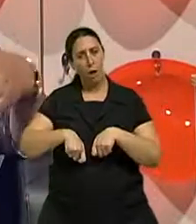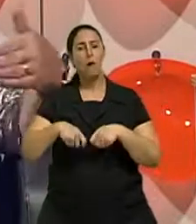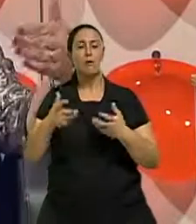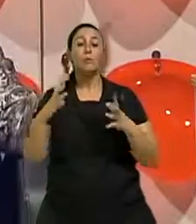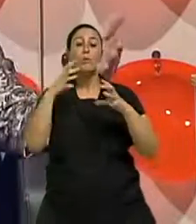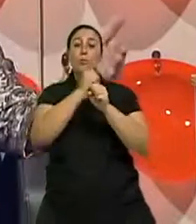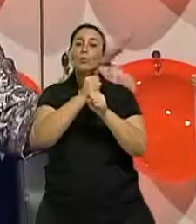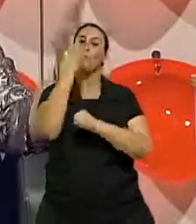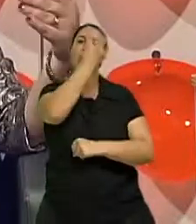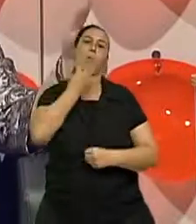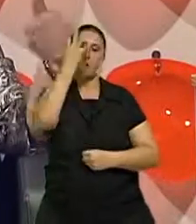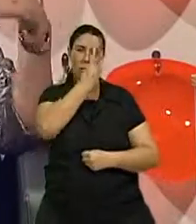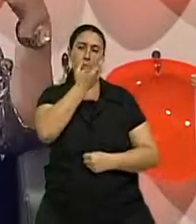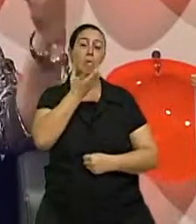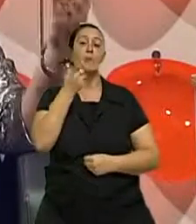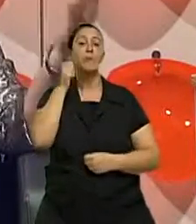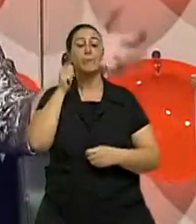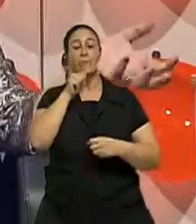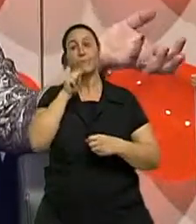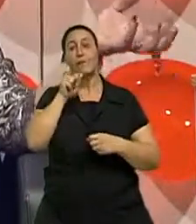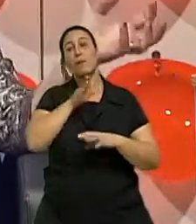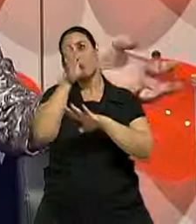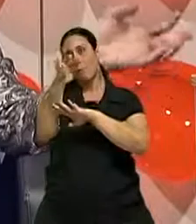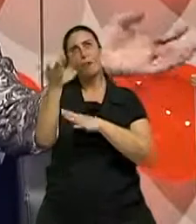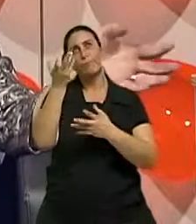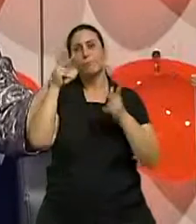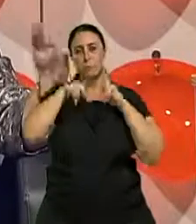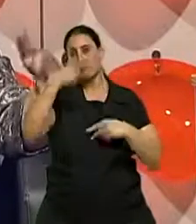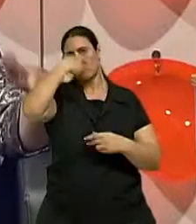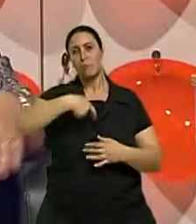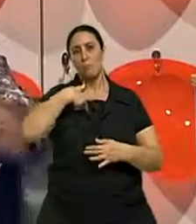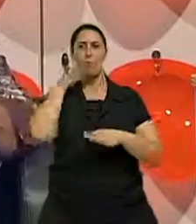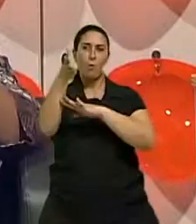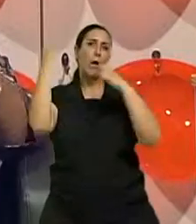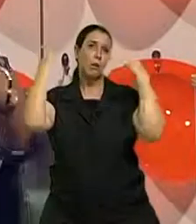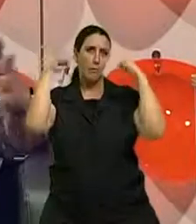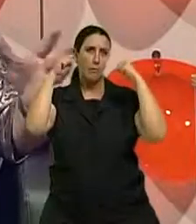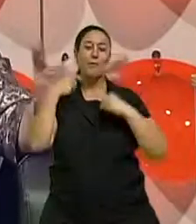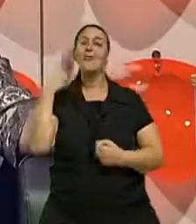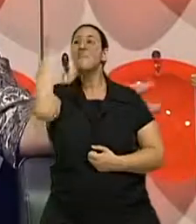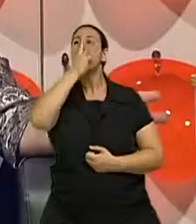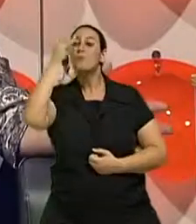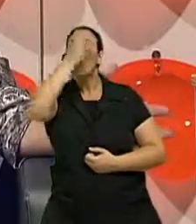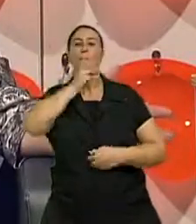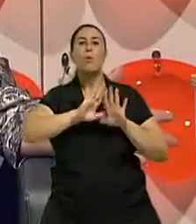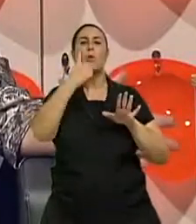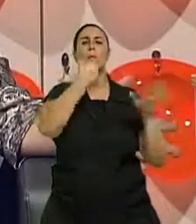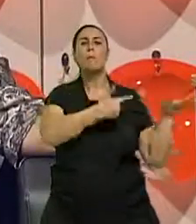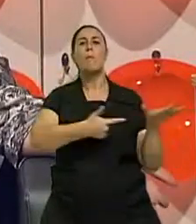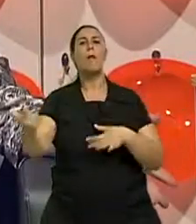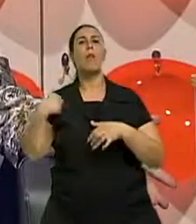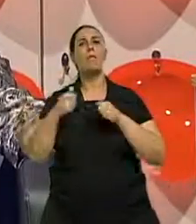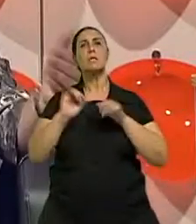gradativa. Certo. Então, se eu vou na academia, eu não vou fazer três horas num dia e depois passar uma semana com dor nas